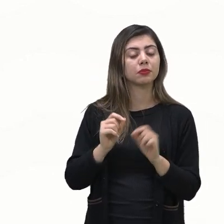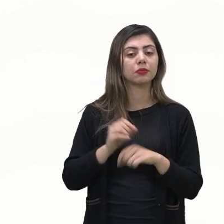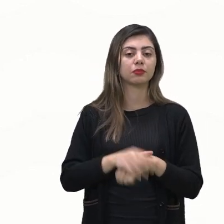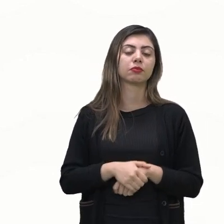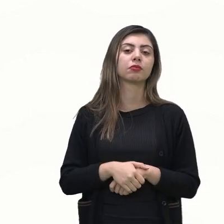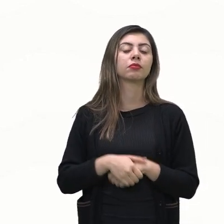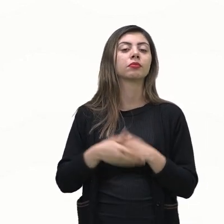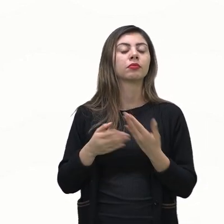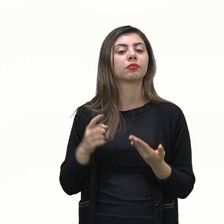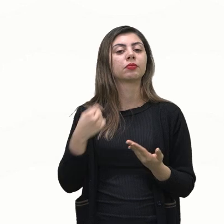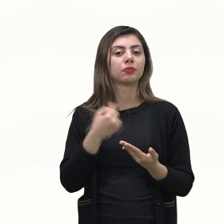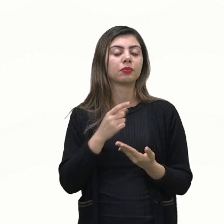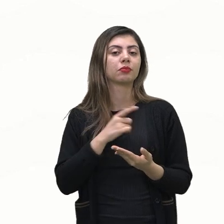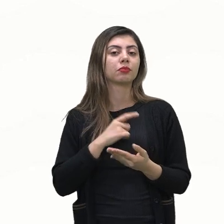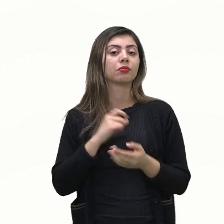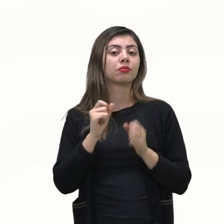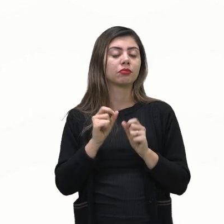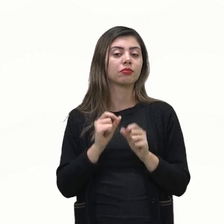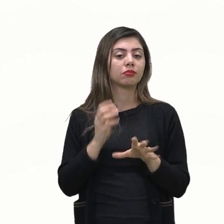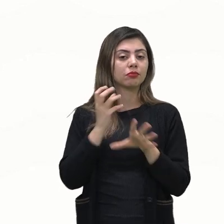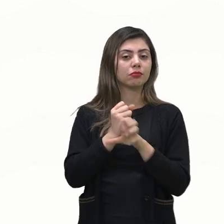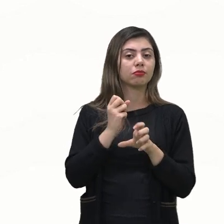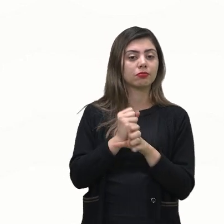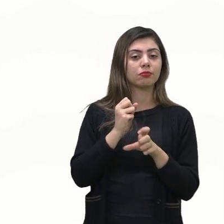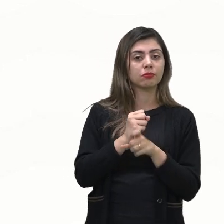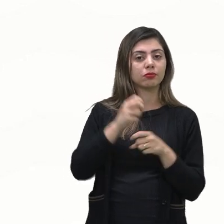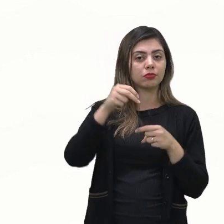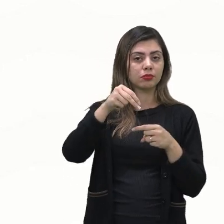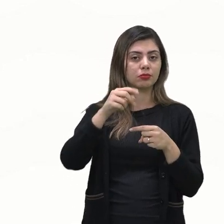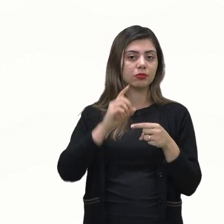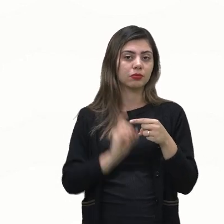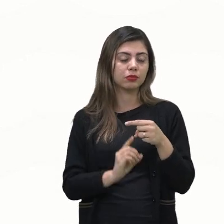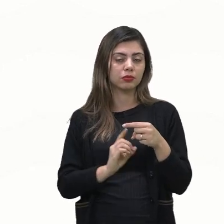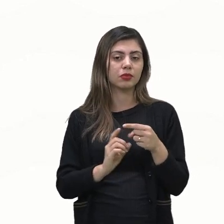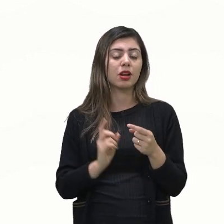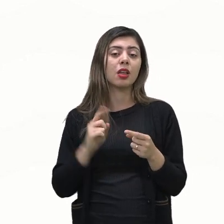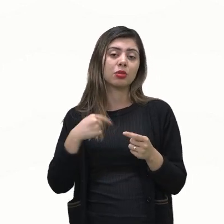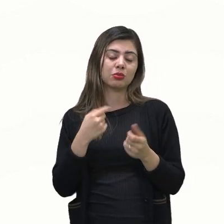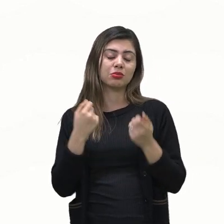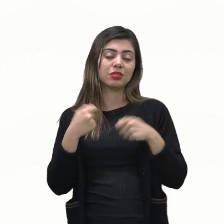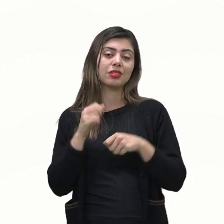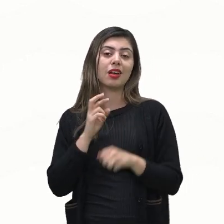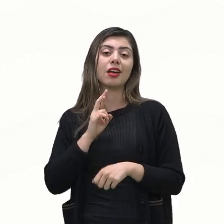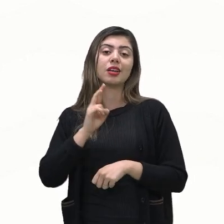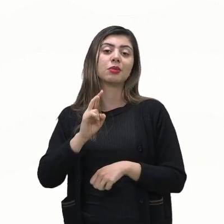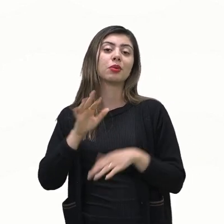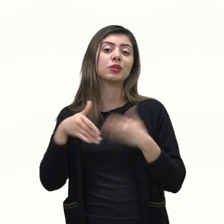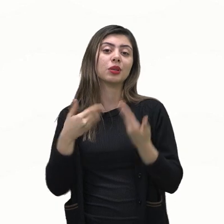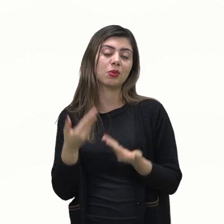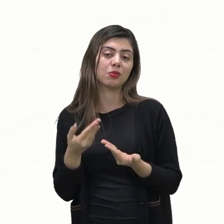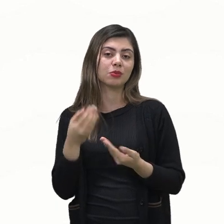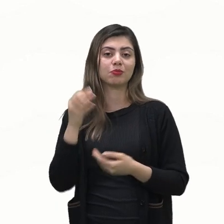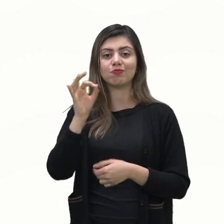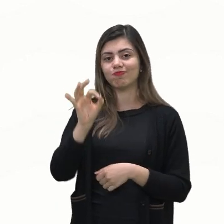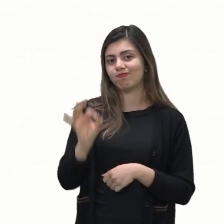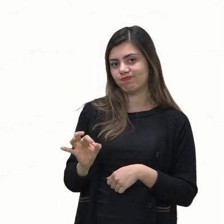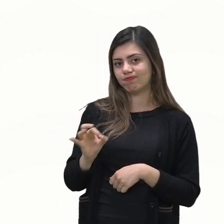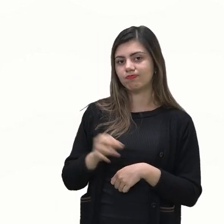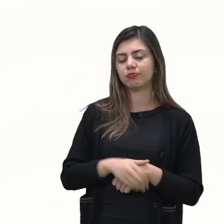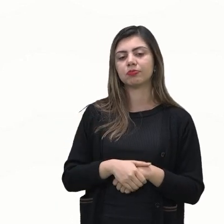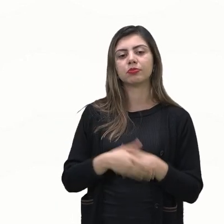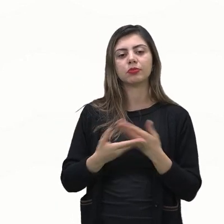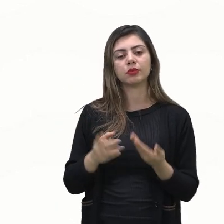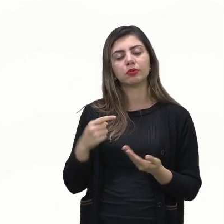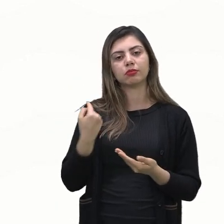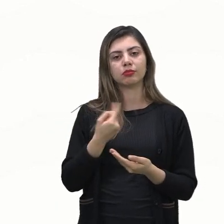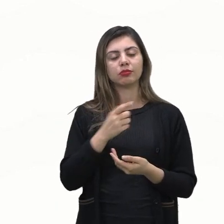se trabalhar com fração a gente pode encontrar o resultado em forma de porcentagem e ao